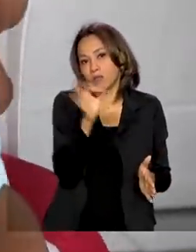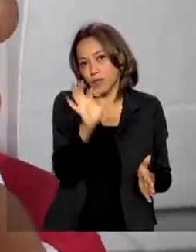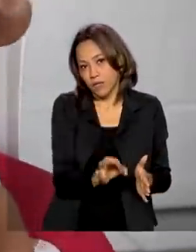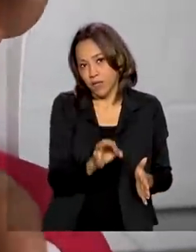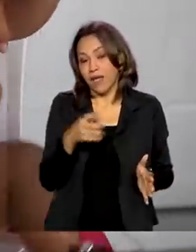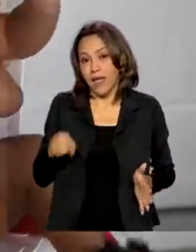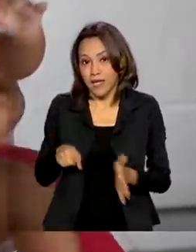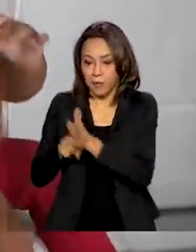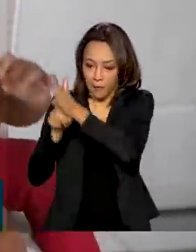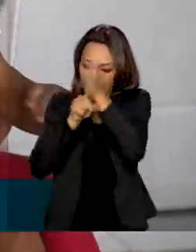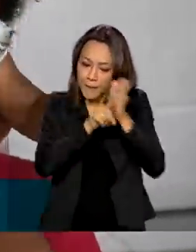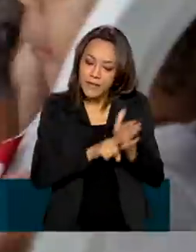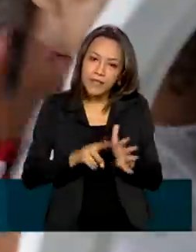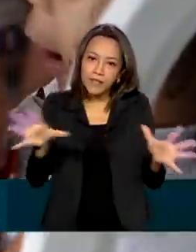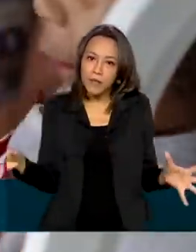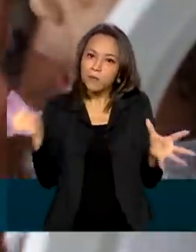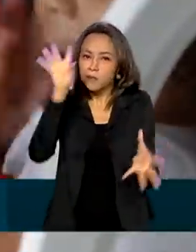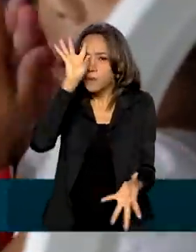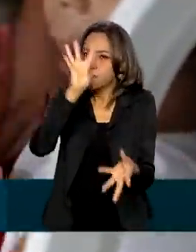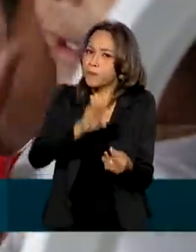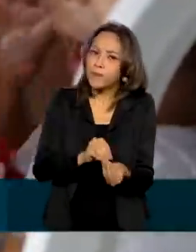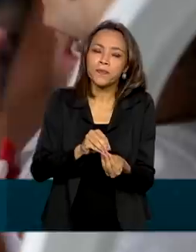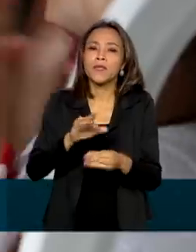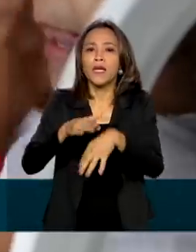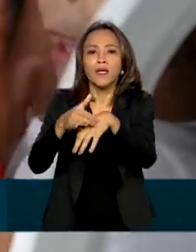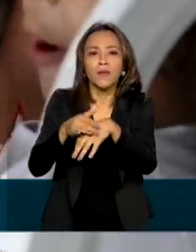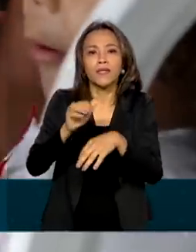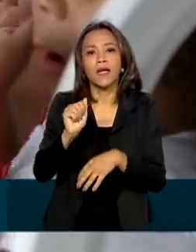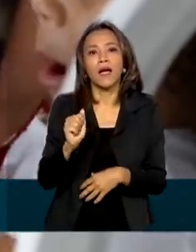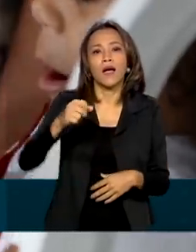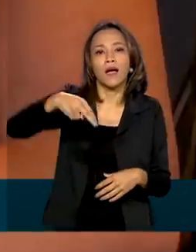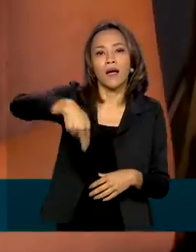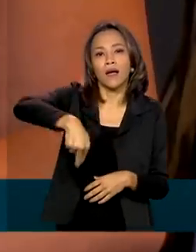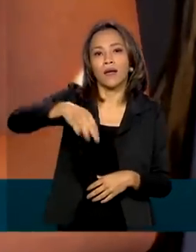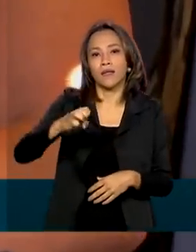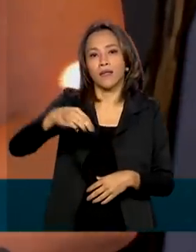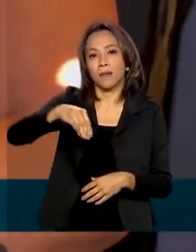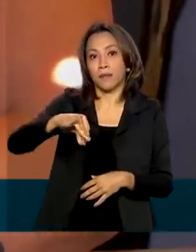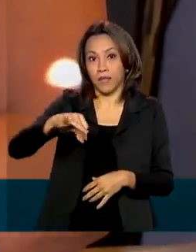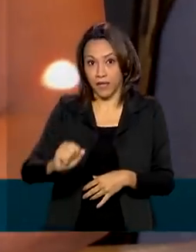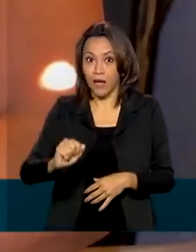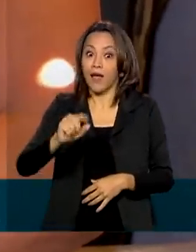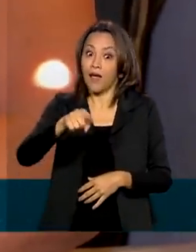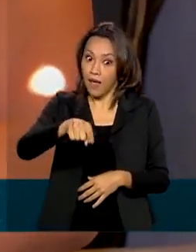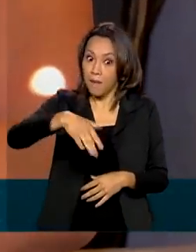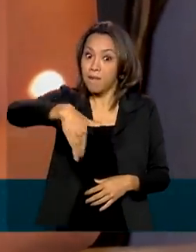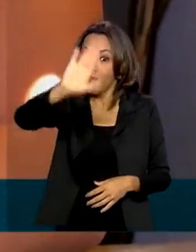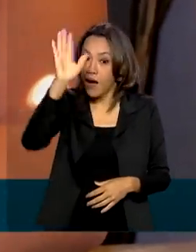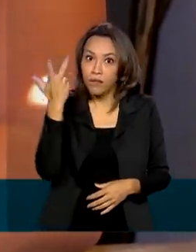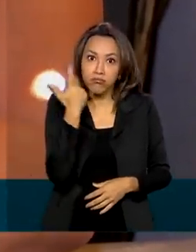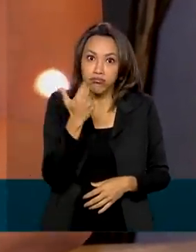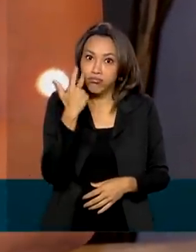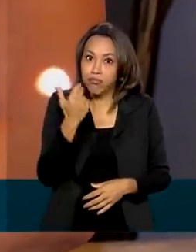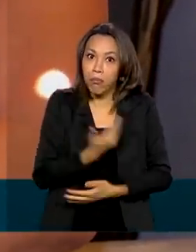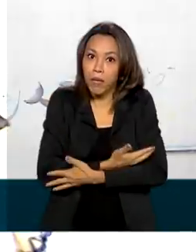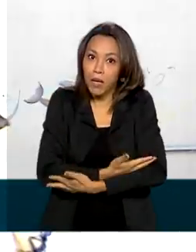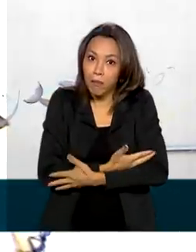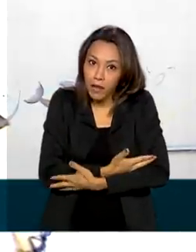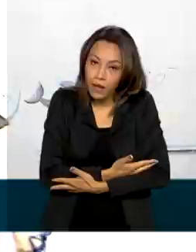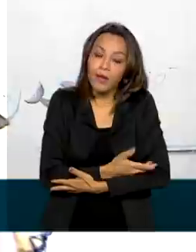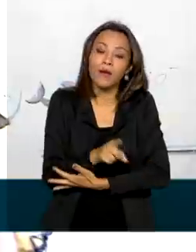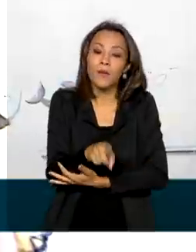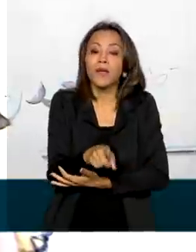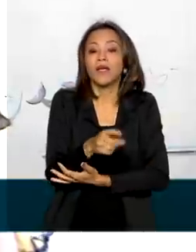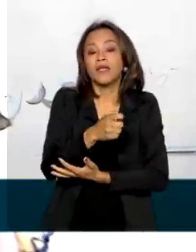estudo identificou também que a anemia, independente do tipo, é mais comum em bebês de 6 a